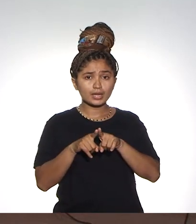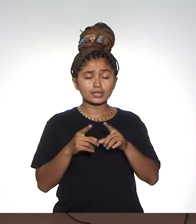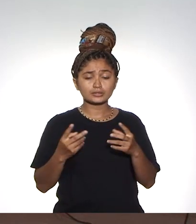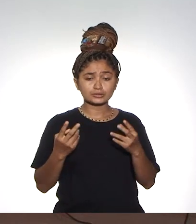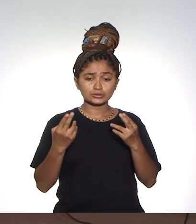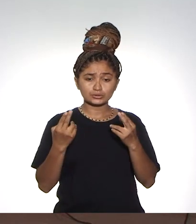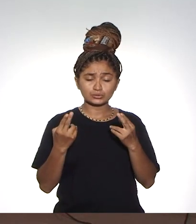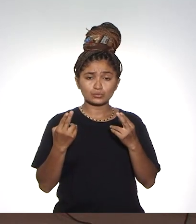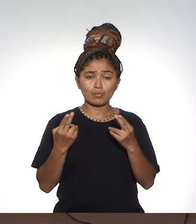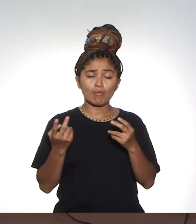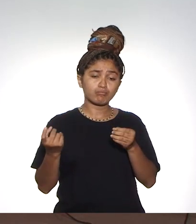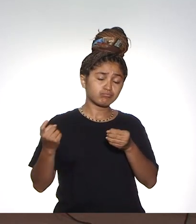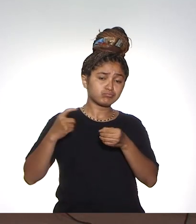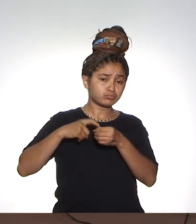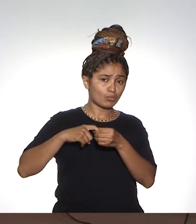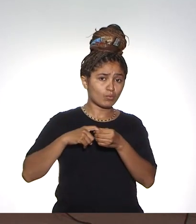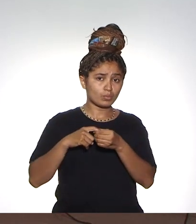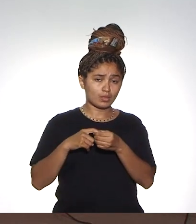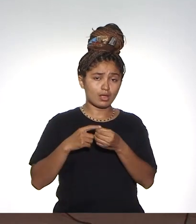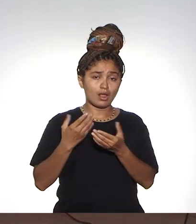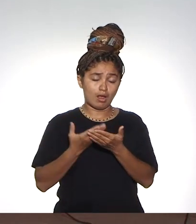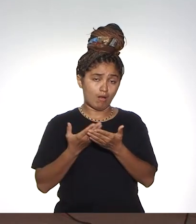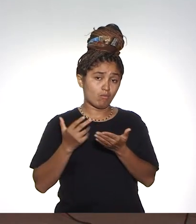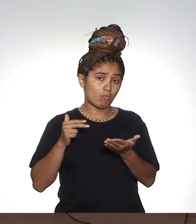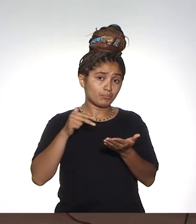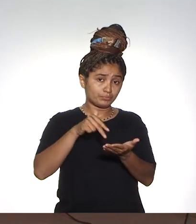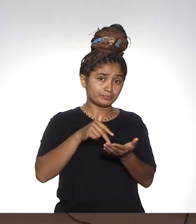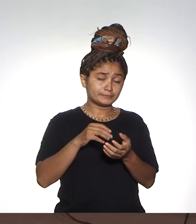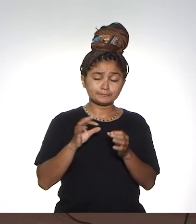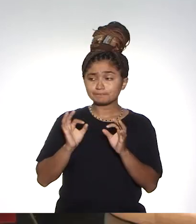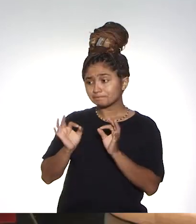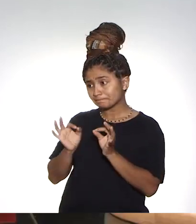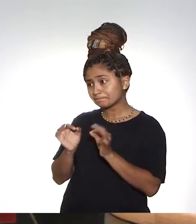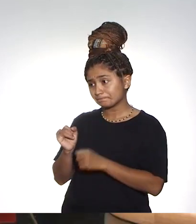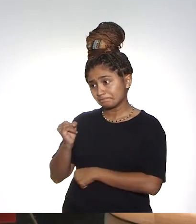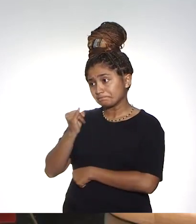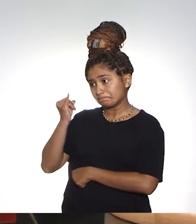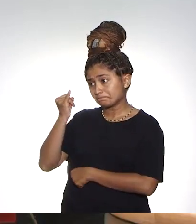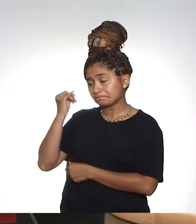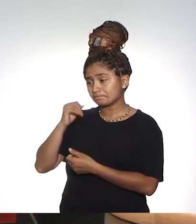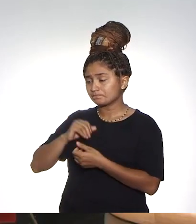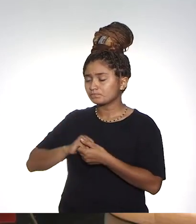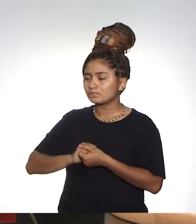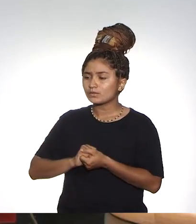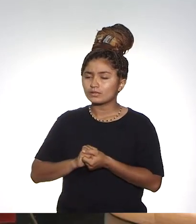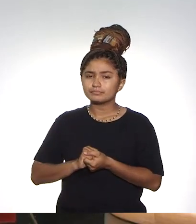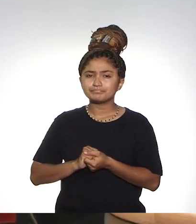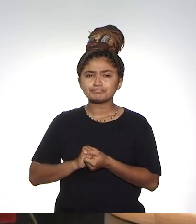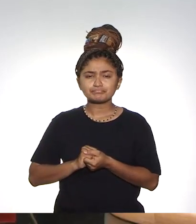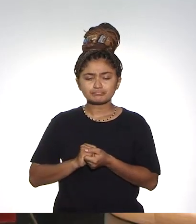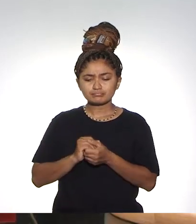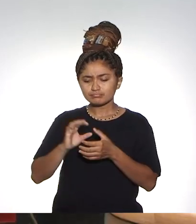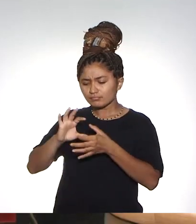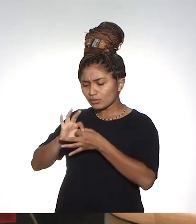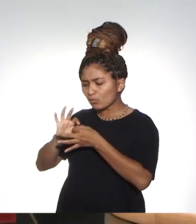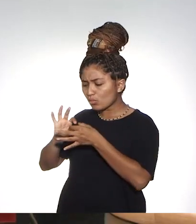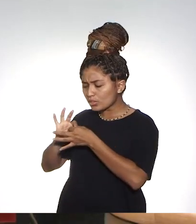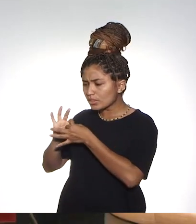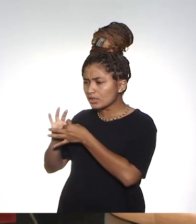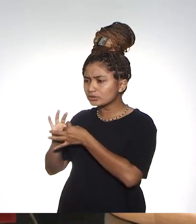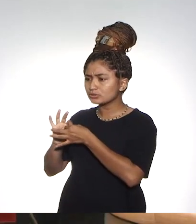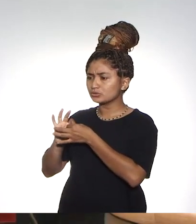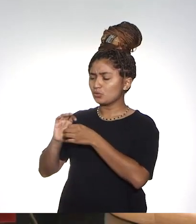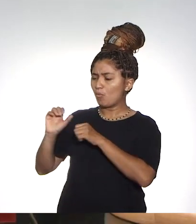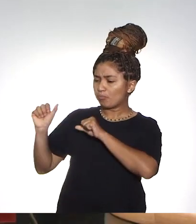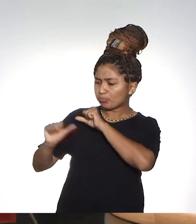o mesmo procedimento para o retorno à aula presencial. Certo. Muito importante. E no contexto repleto de mudanças desse